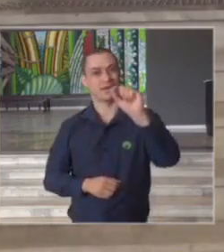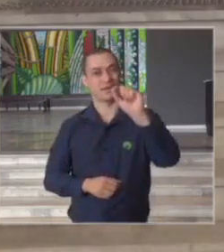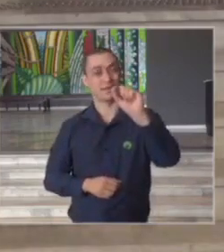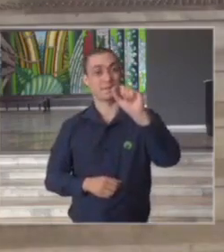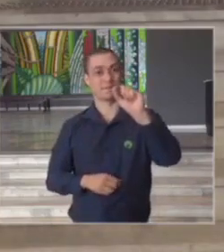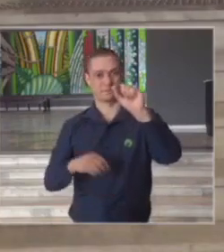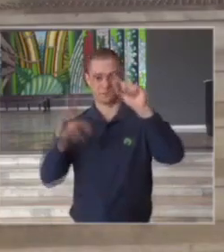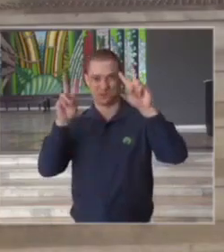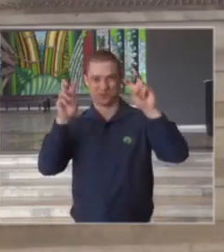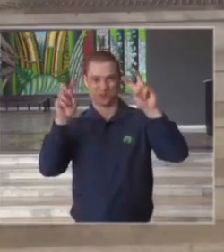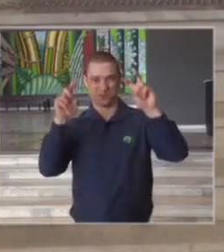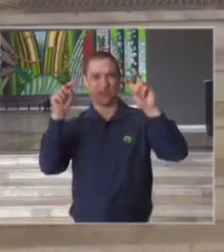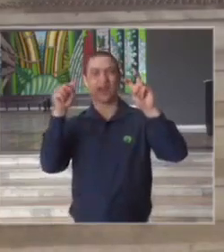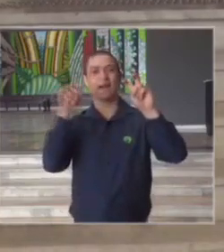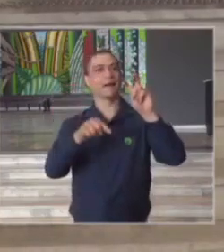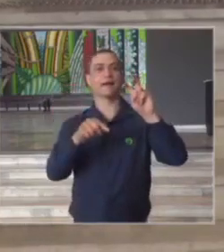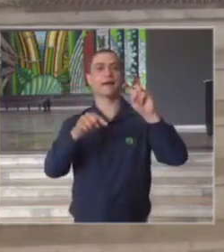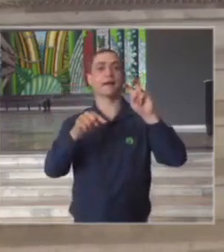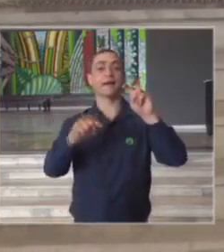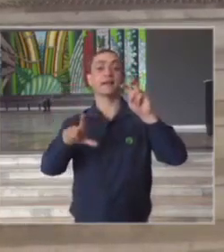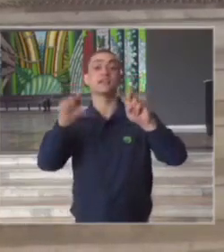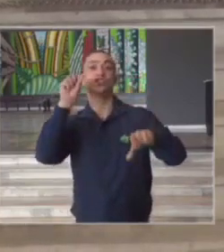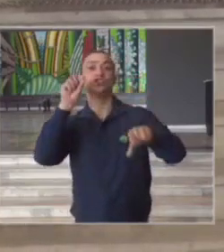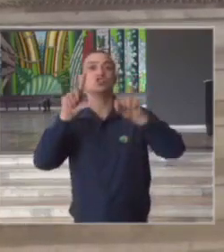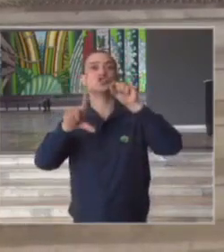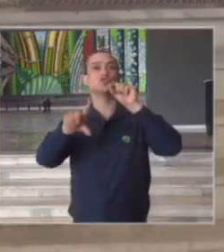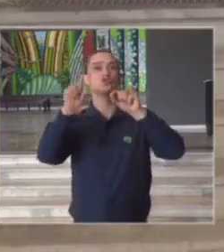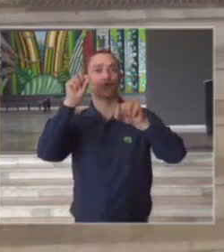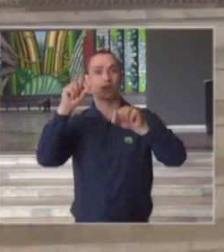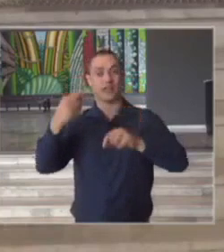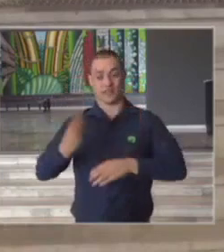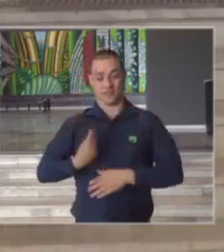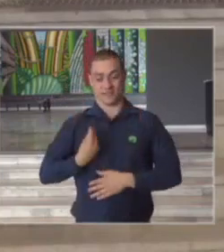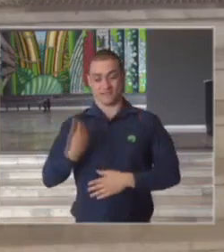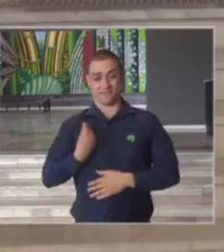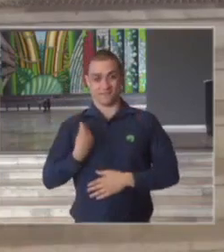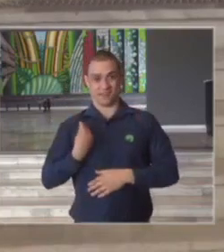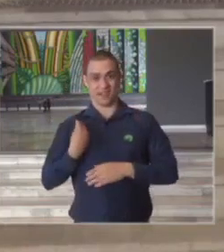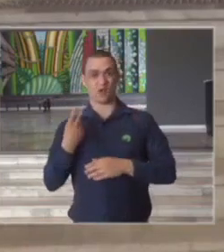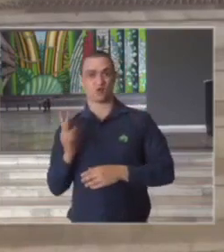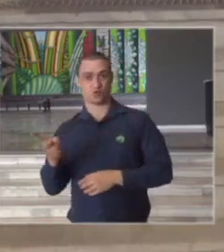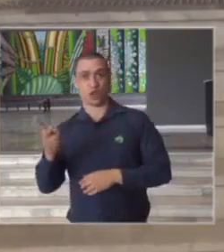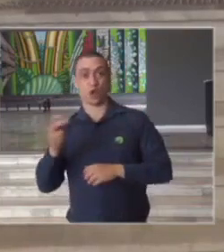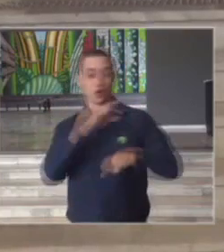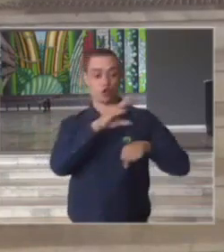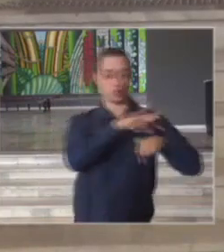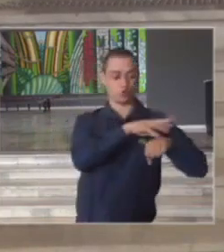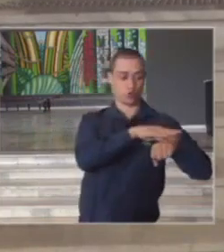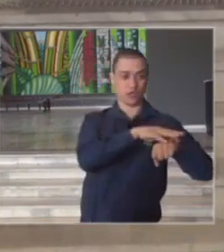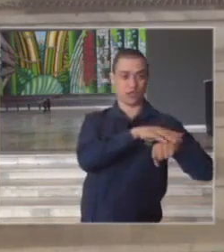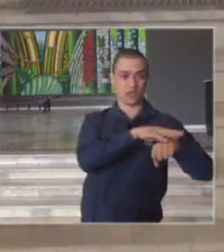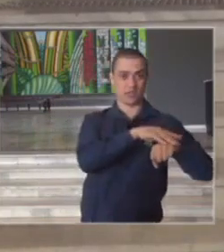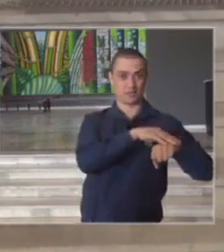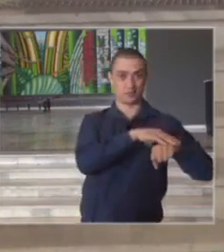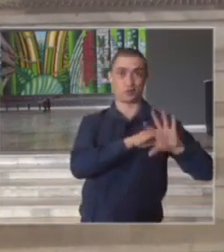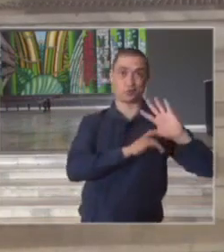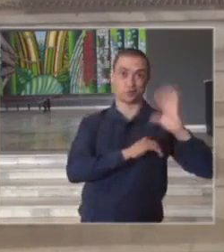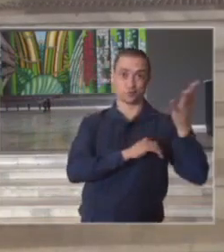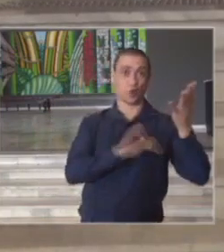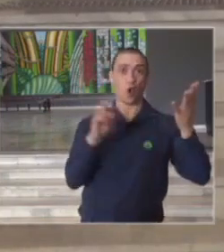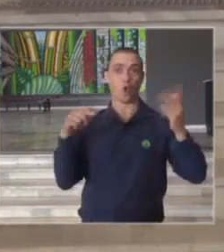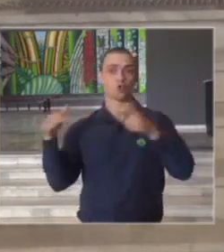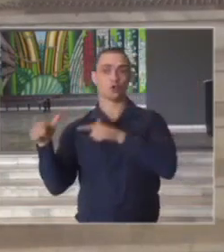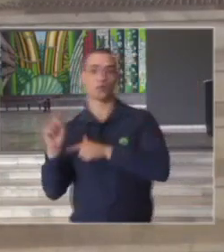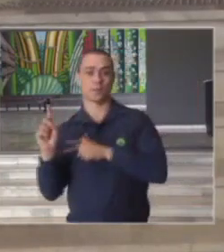diz respeito a escolha entre ficar doente ou ficar sem